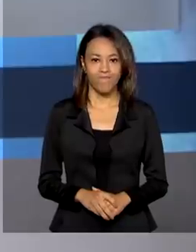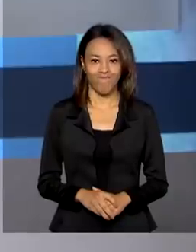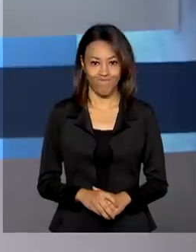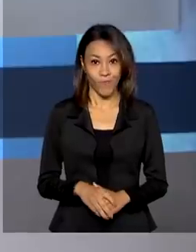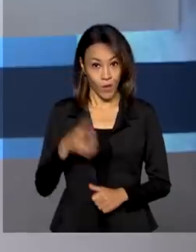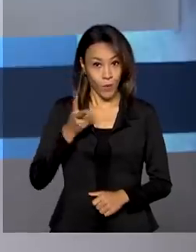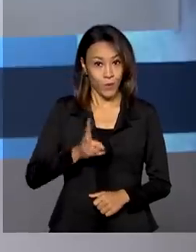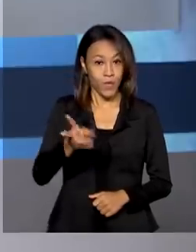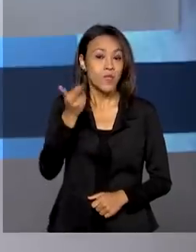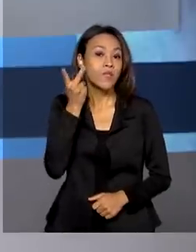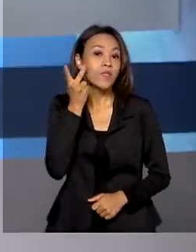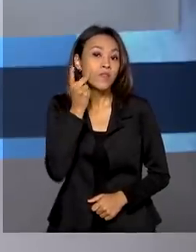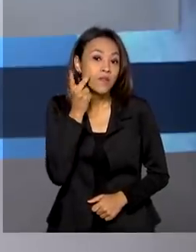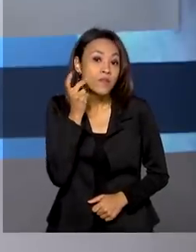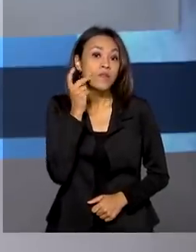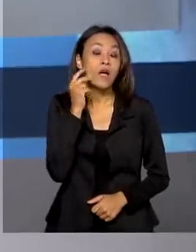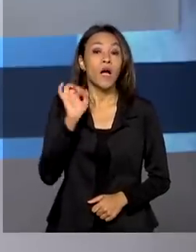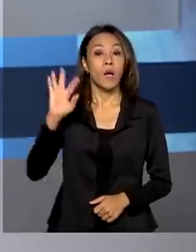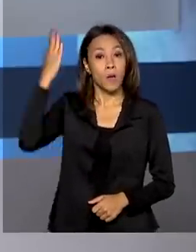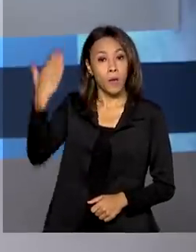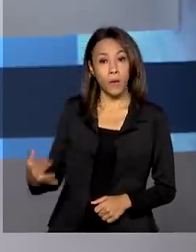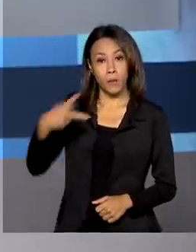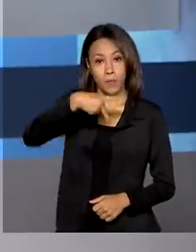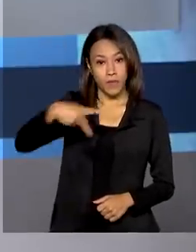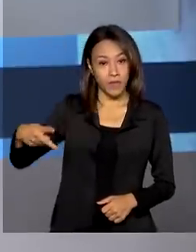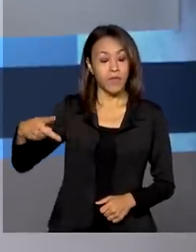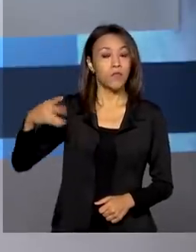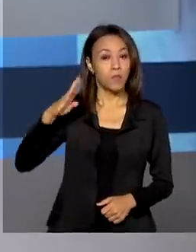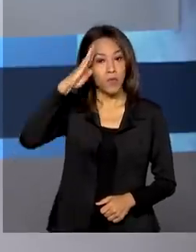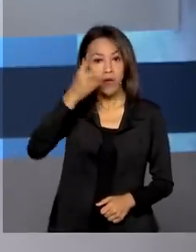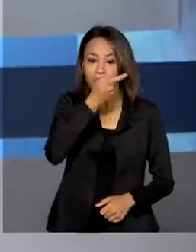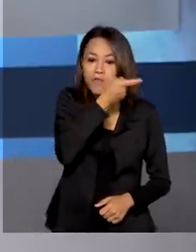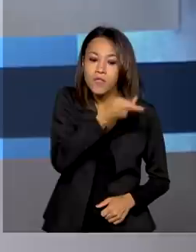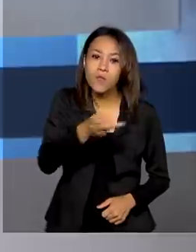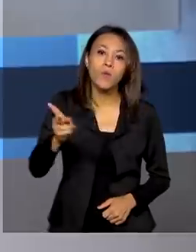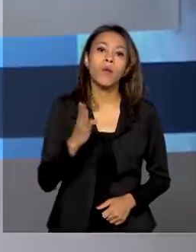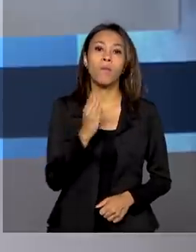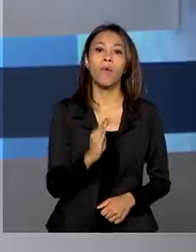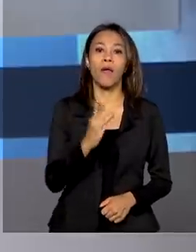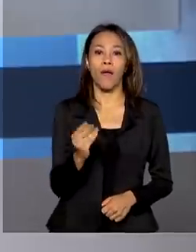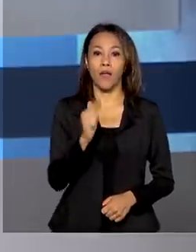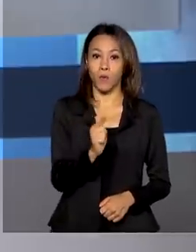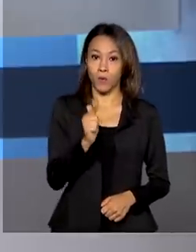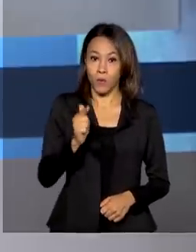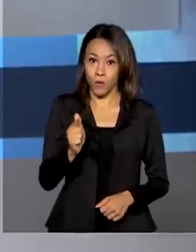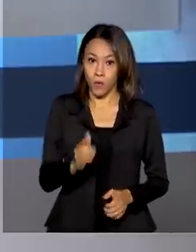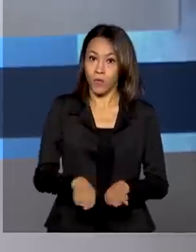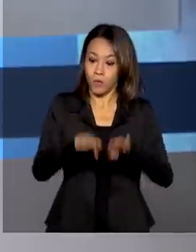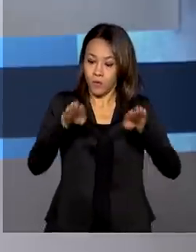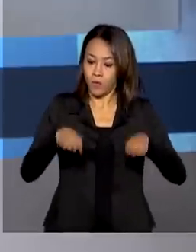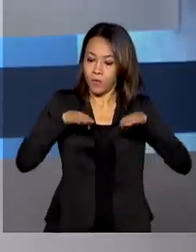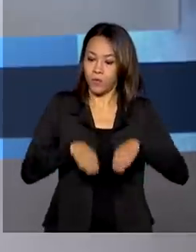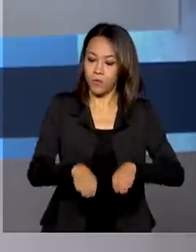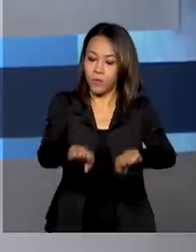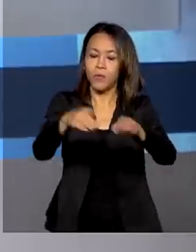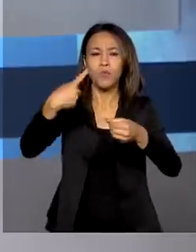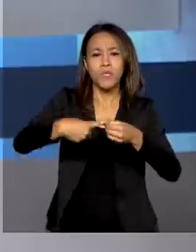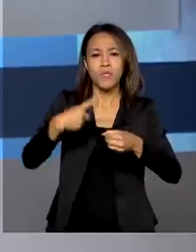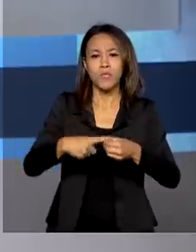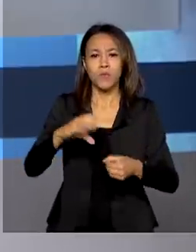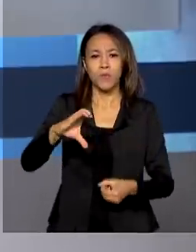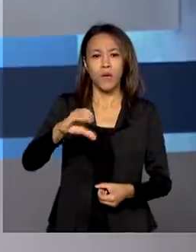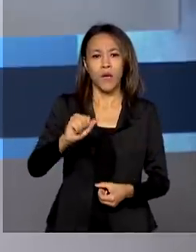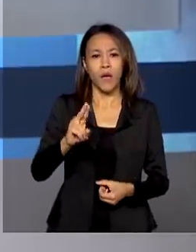Ainda no Ceará, o presidente Jair Bolsonaro visitou as obras de duplicação da BR-222 no município de Calcaia.